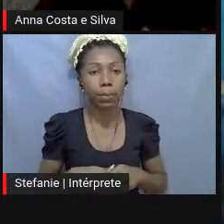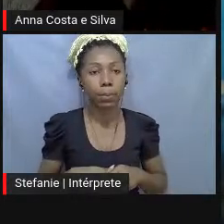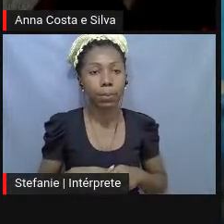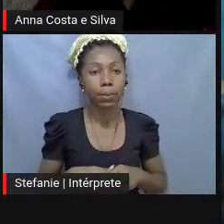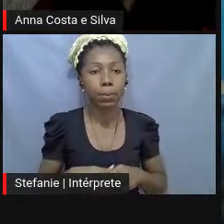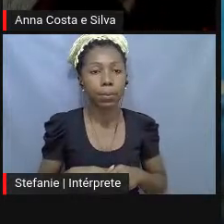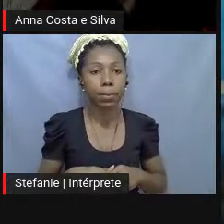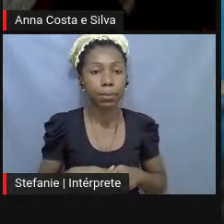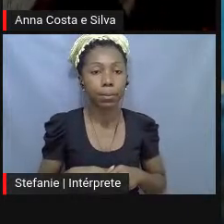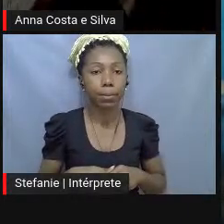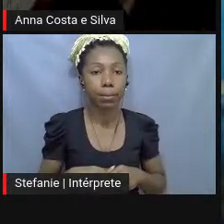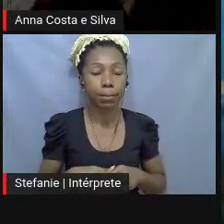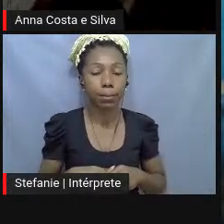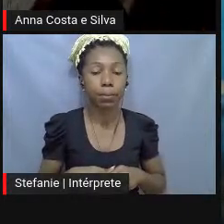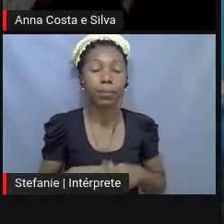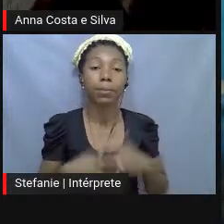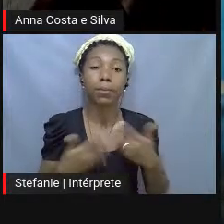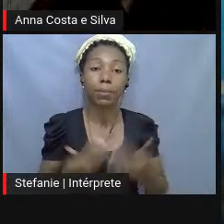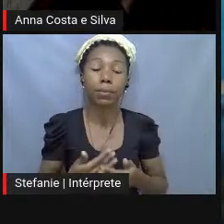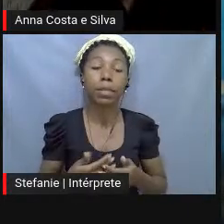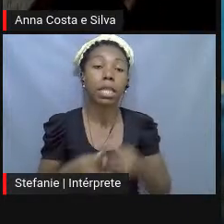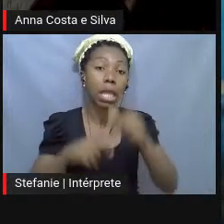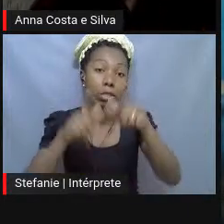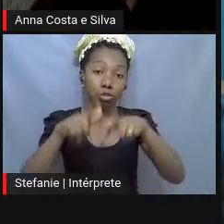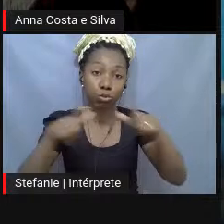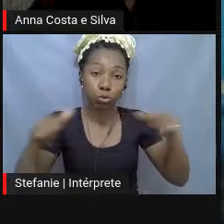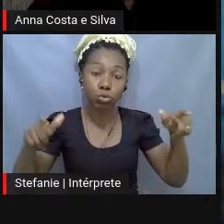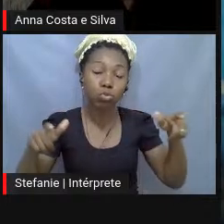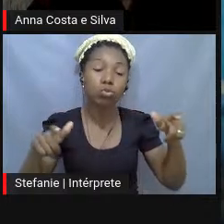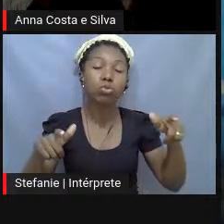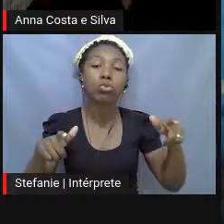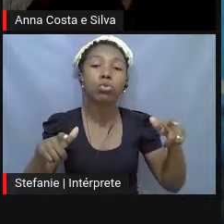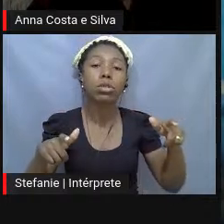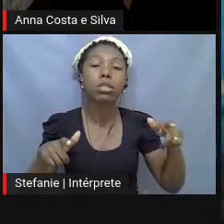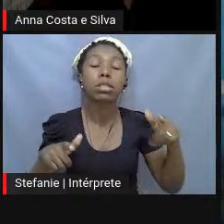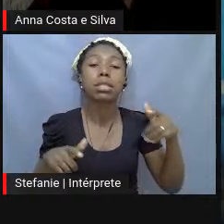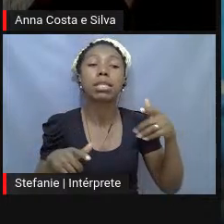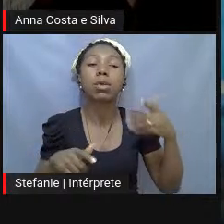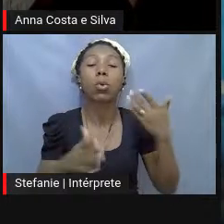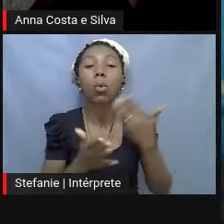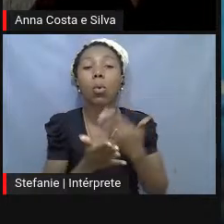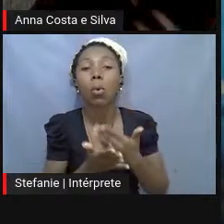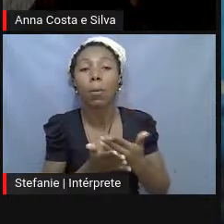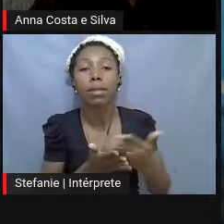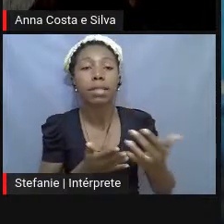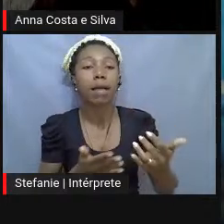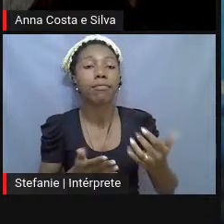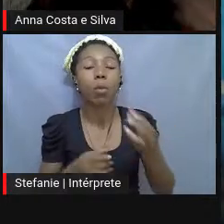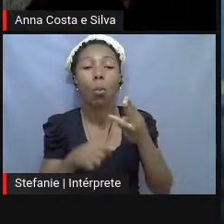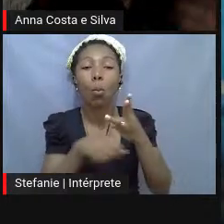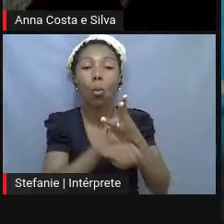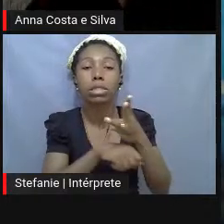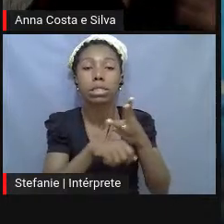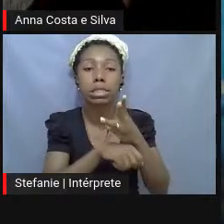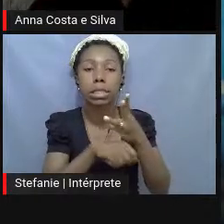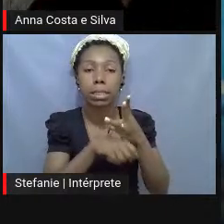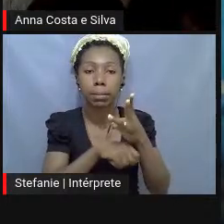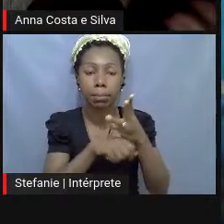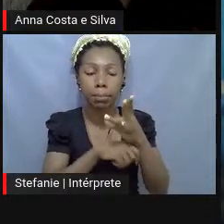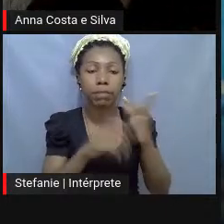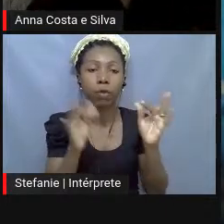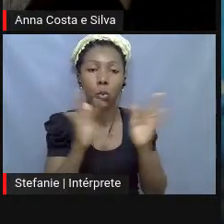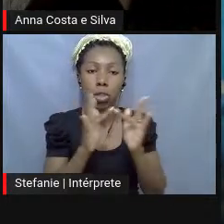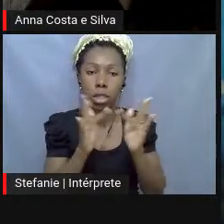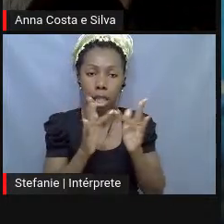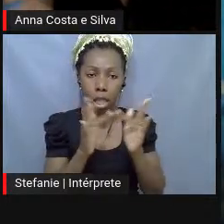E as pessoas entravam em contato por WhatsApp. Ele foi divulgado no jornal e